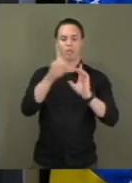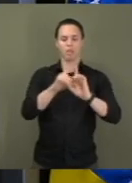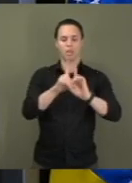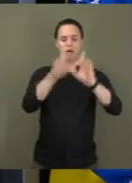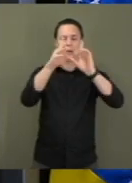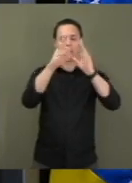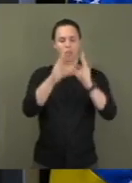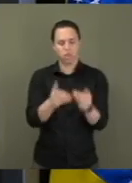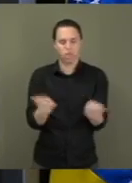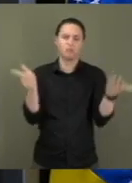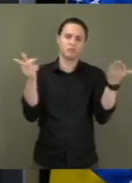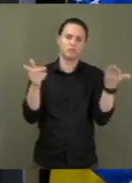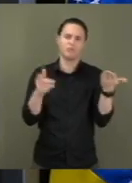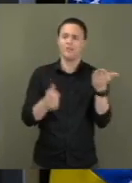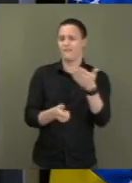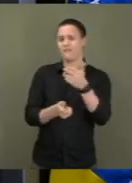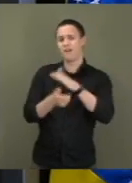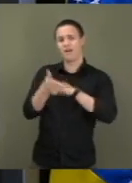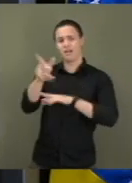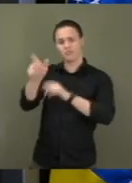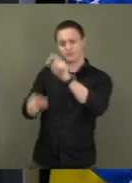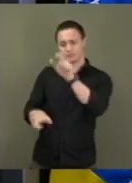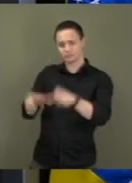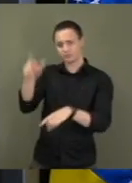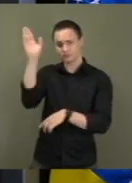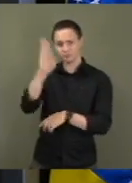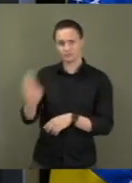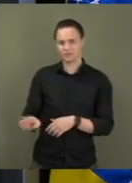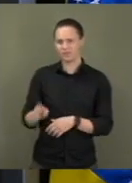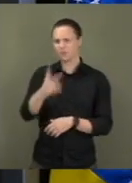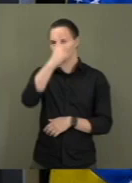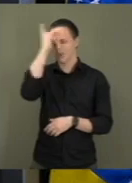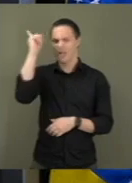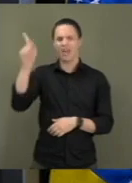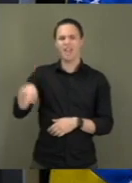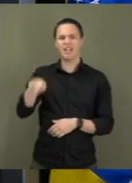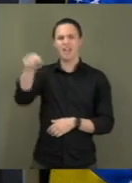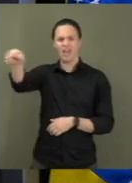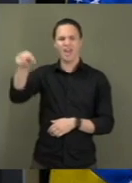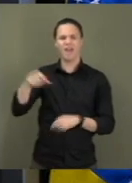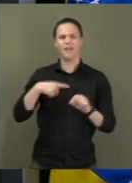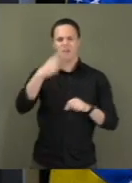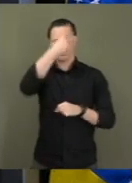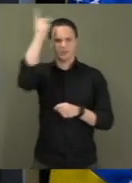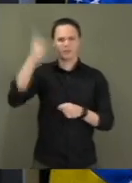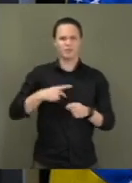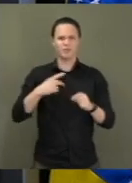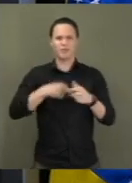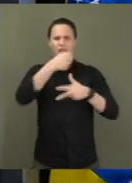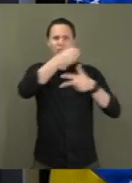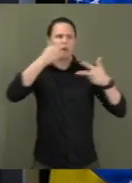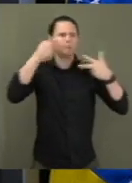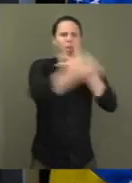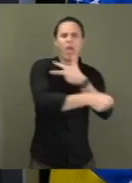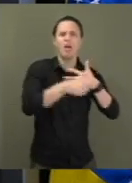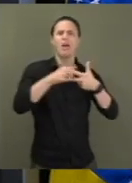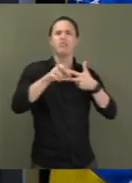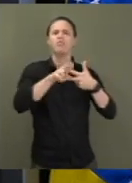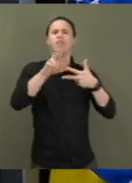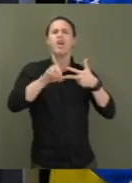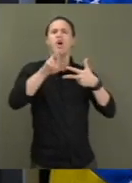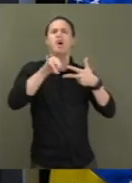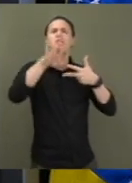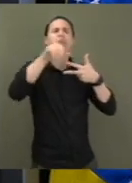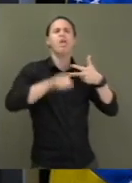Enquanto centenas de brasileiros inocentes são chamados de terroristas, nós temos um ex-governador do Rio de Janeiro,